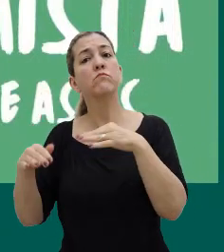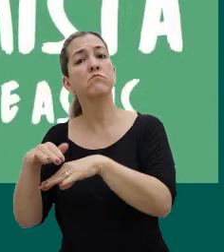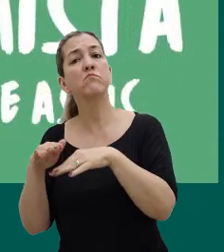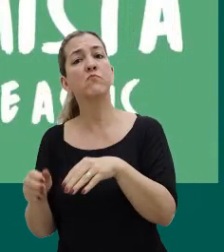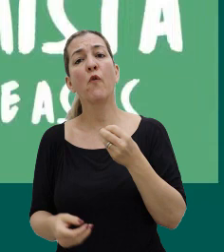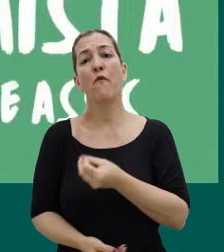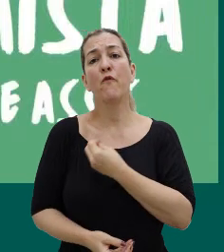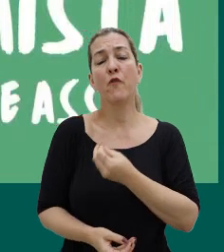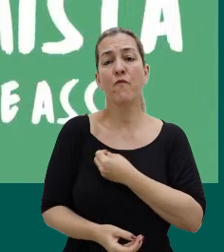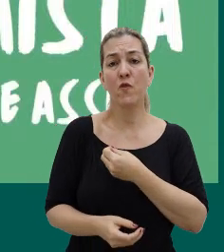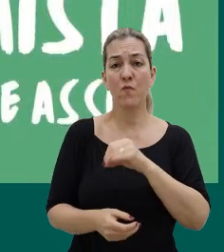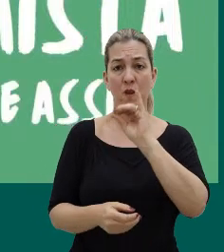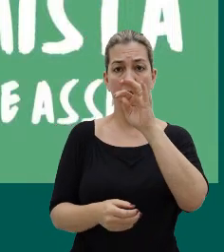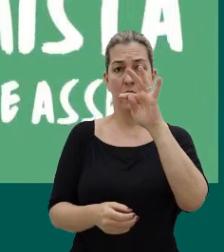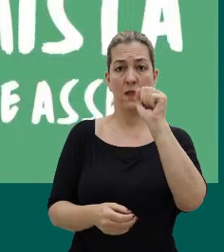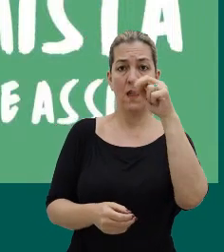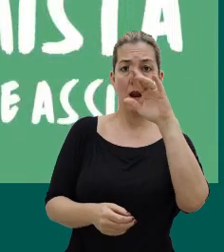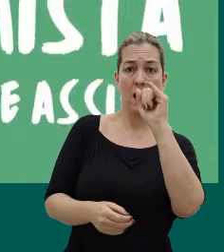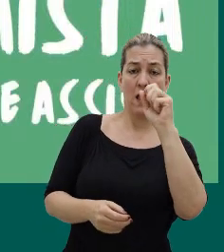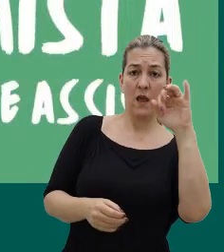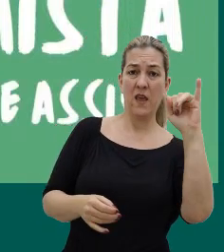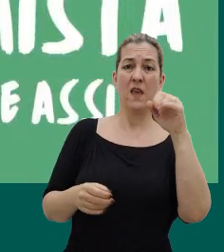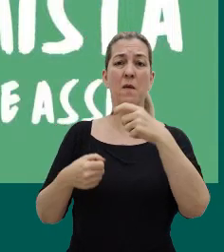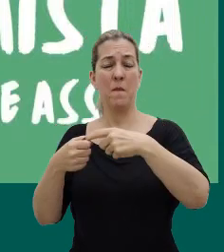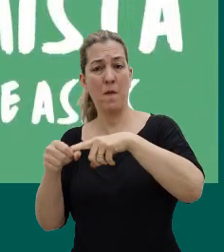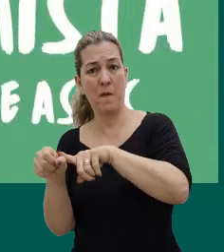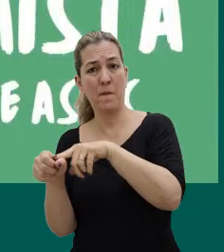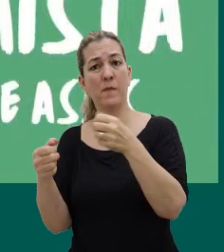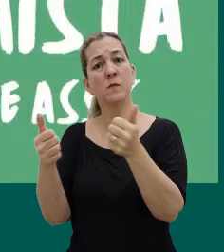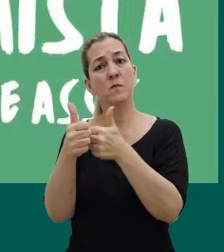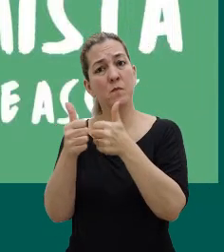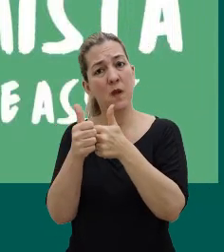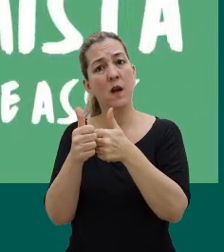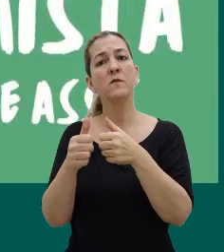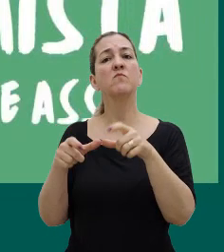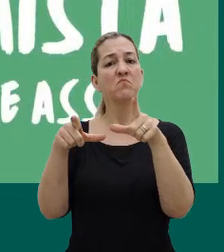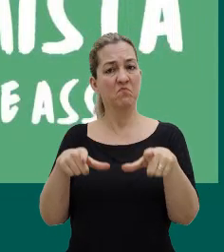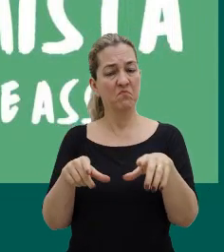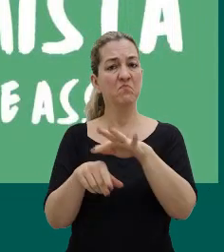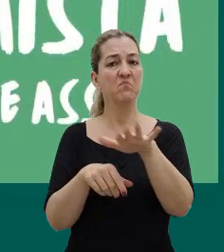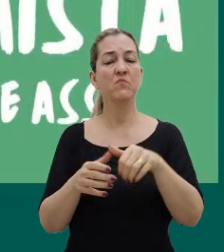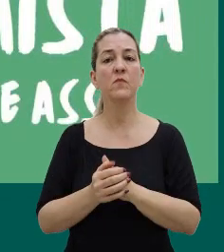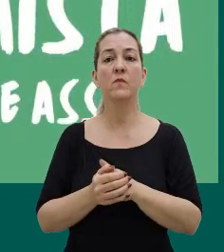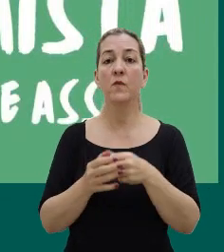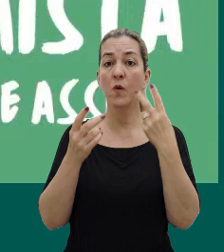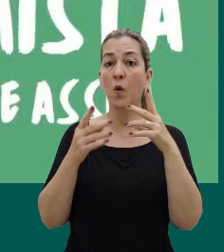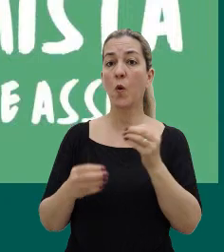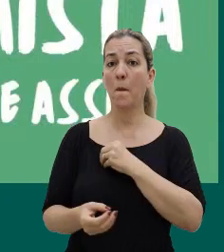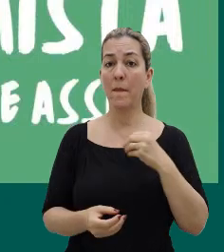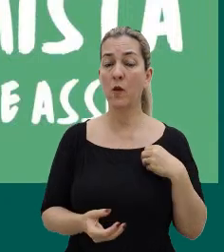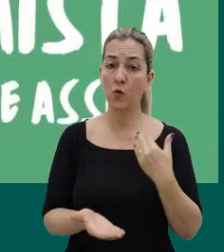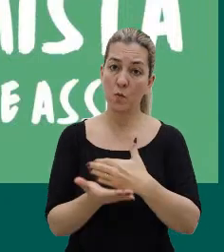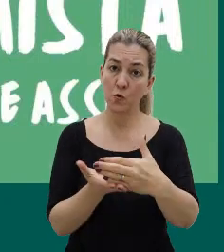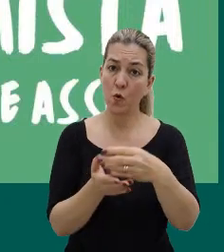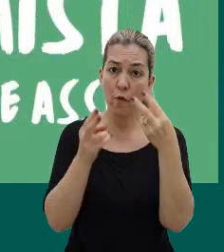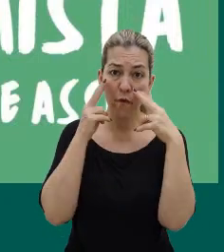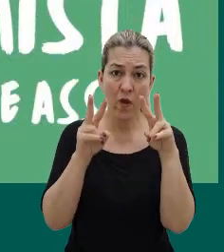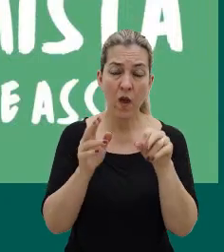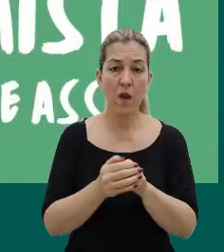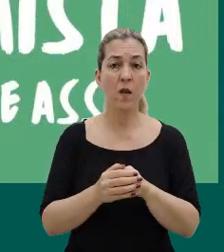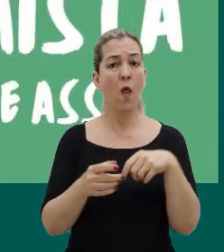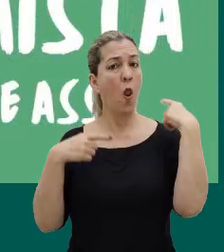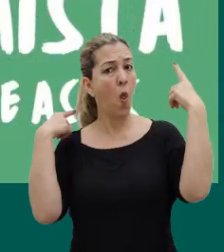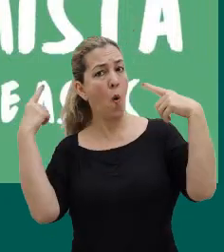viviam em Itagaí e arredores, que é uma cidade local ali. Isso porque o médico começou a enxergar